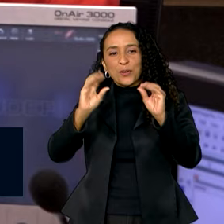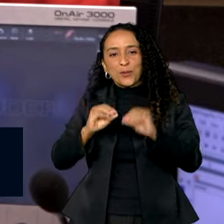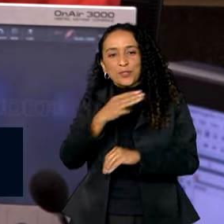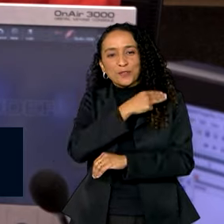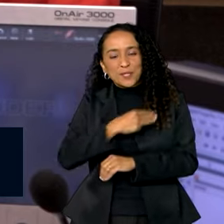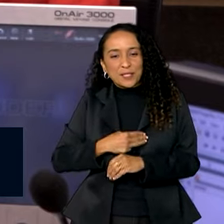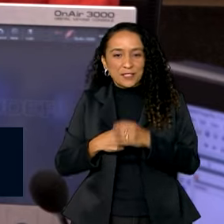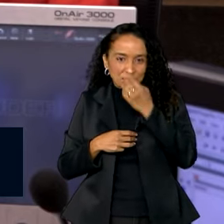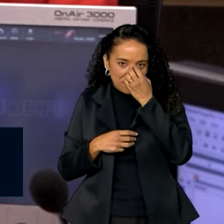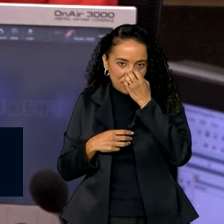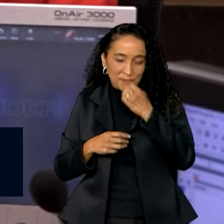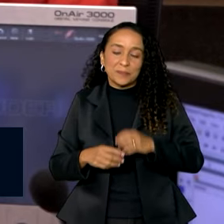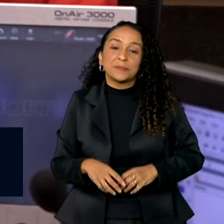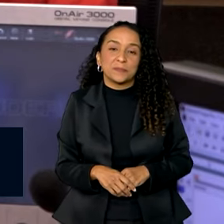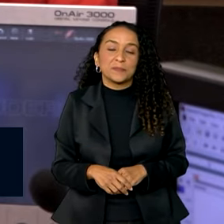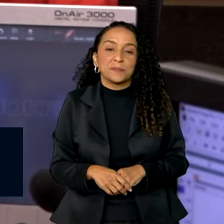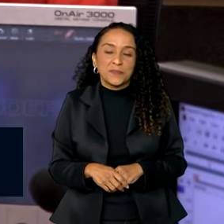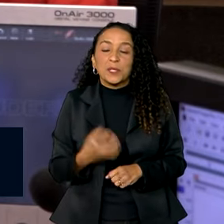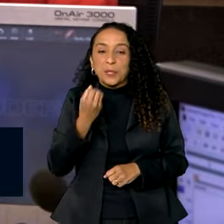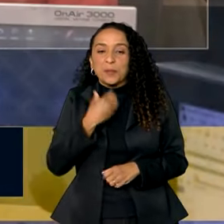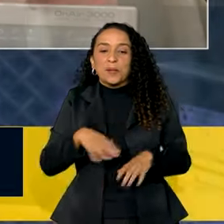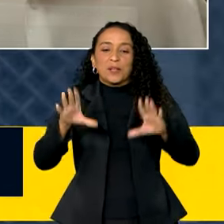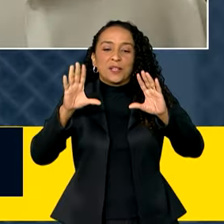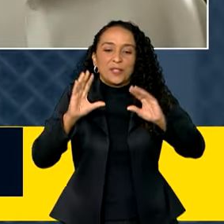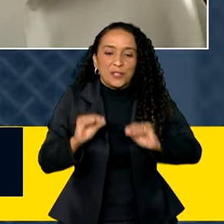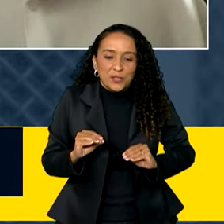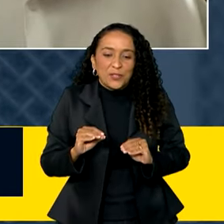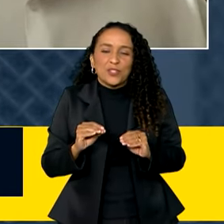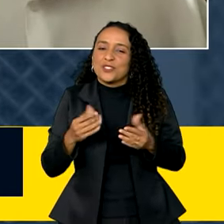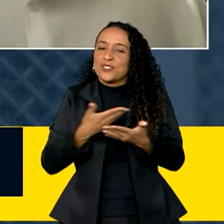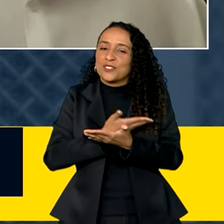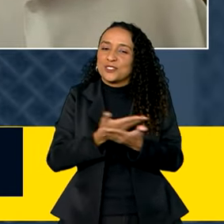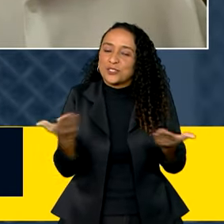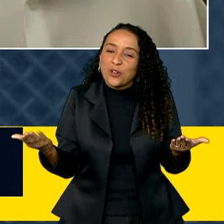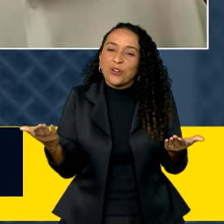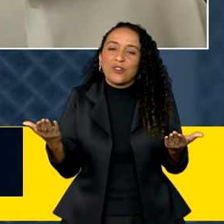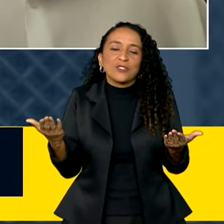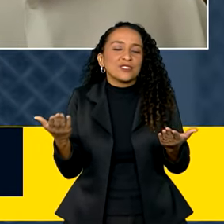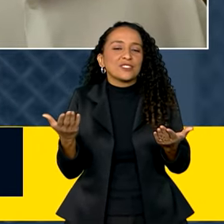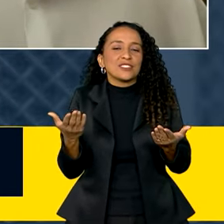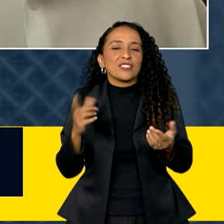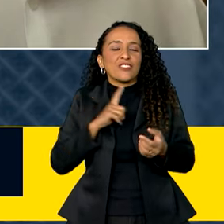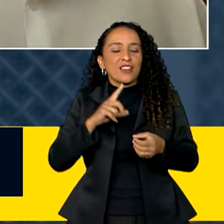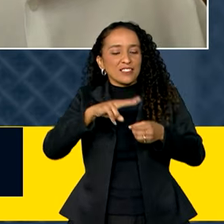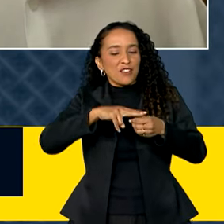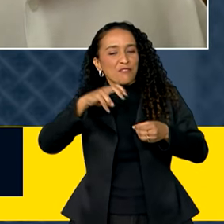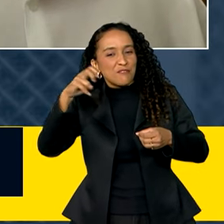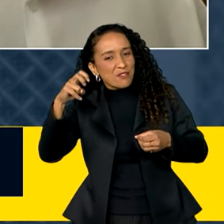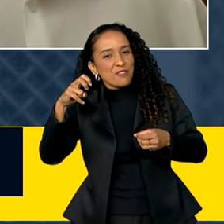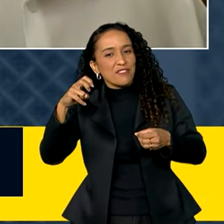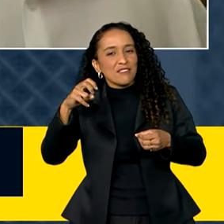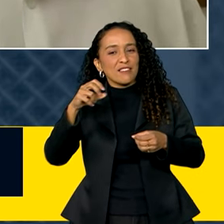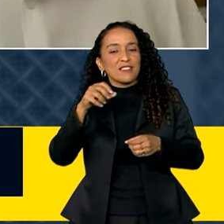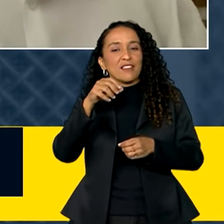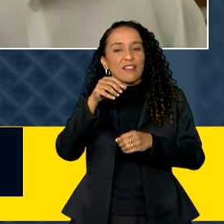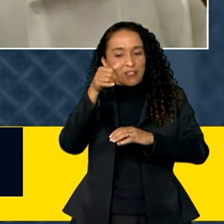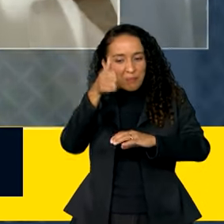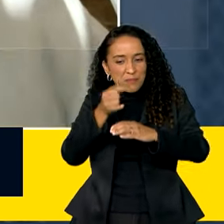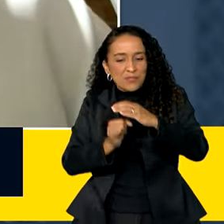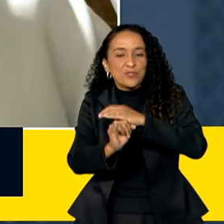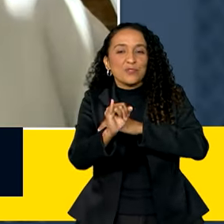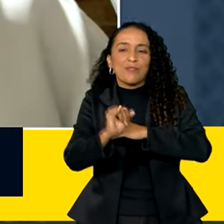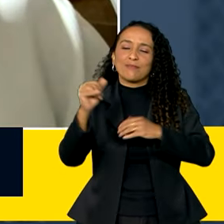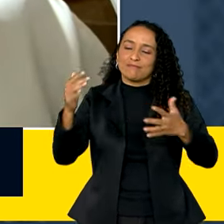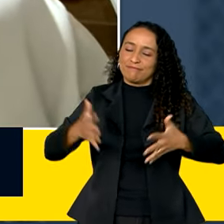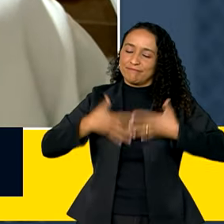ministro. Boa noite, boa noite a todos que fazem a Voz do Brasil, a EBC. É uma